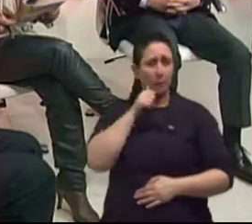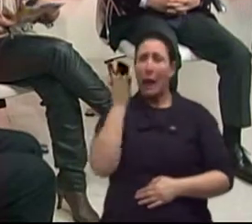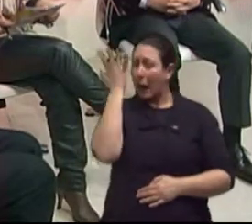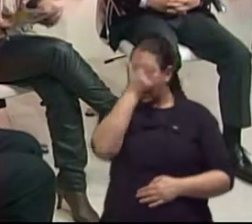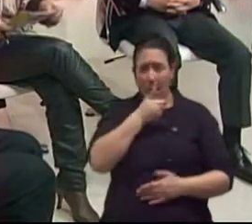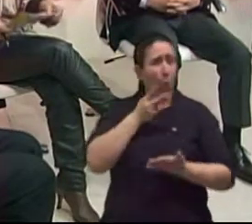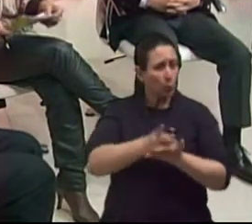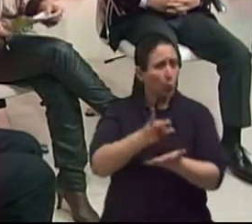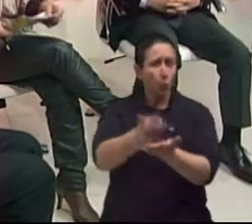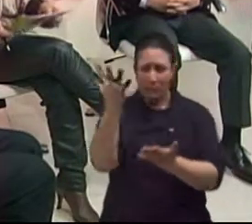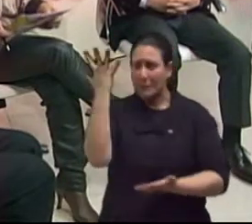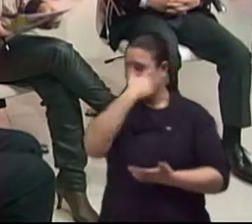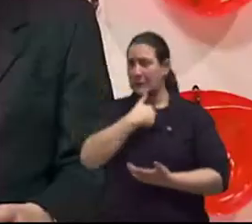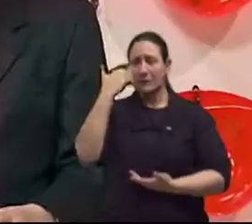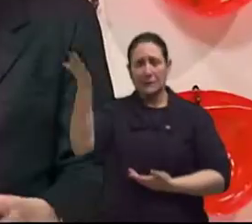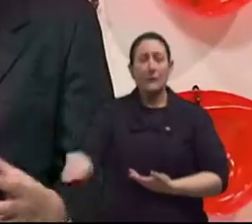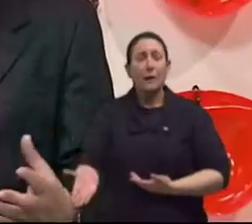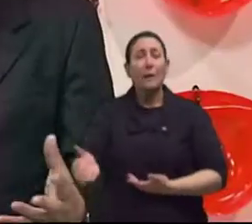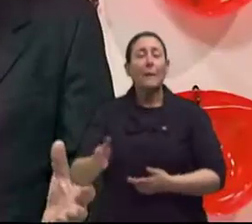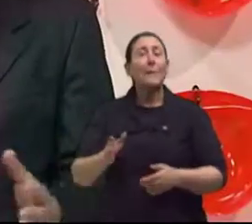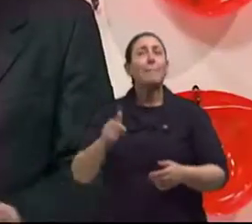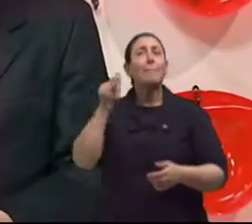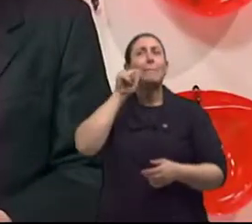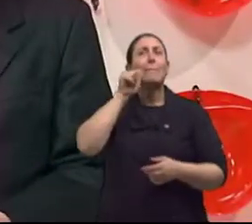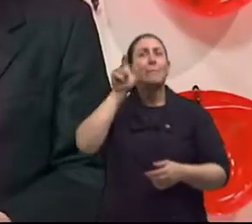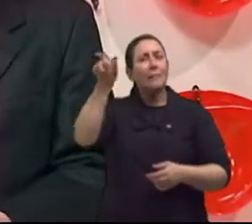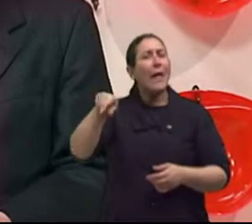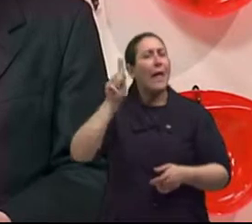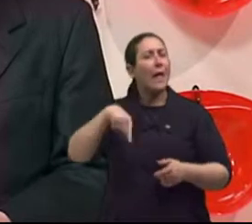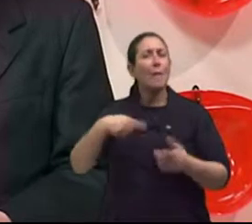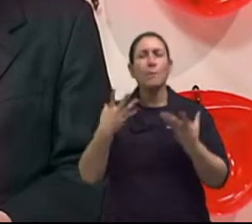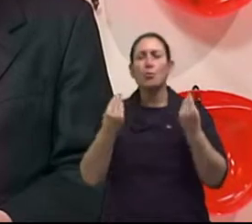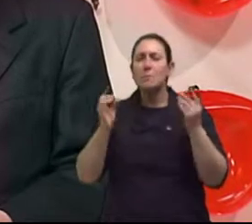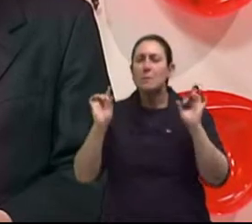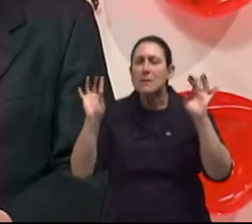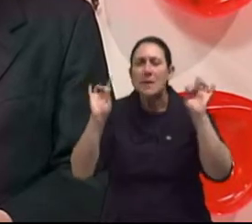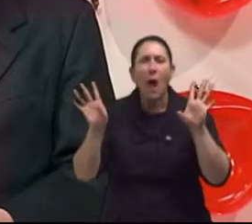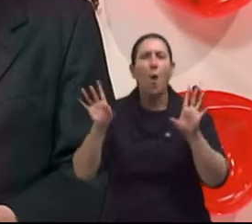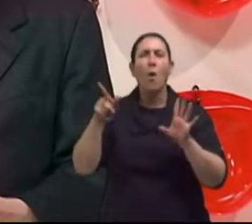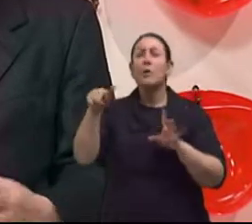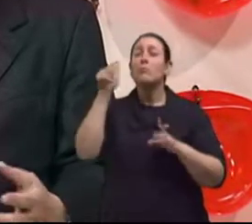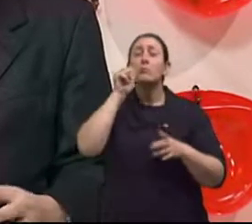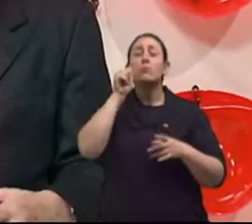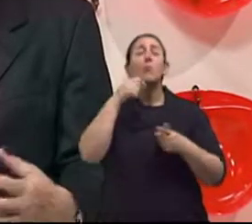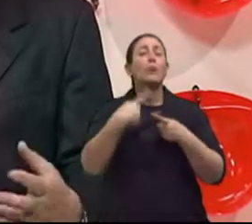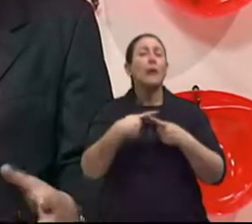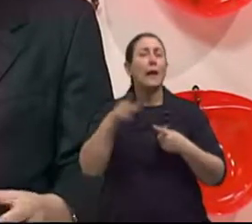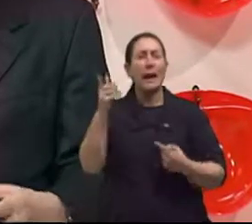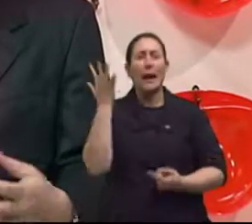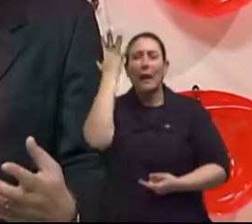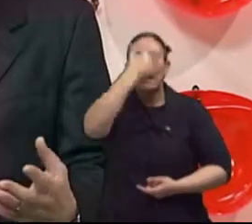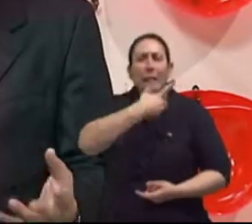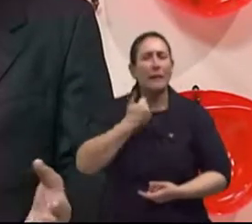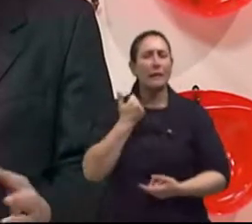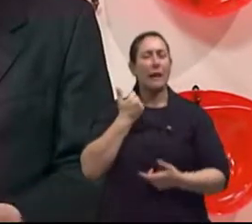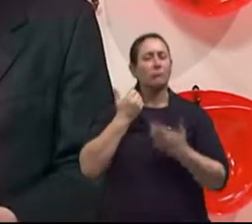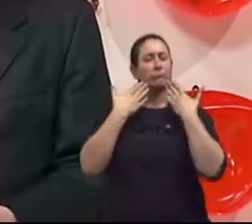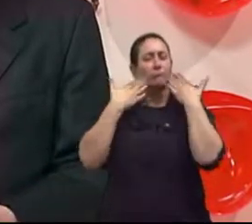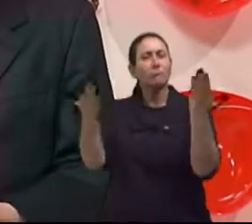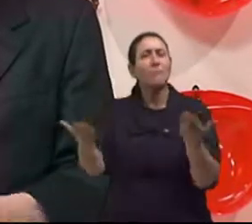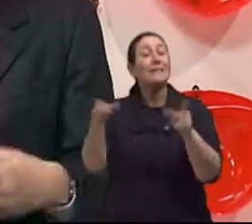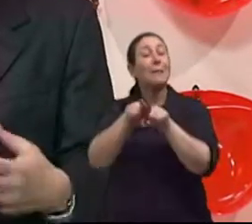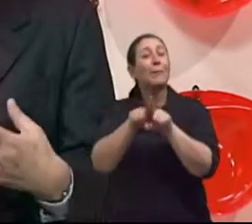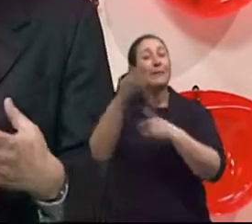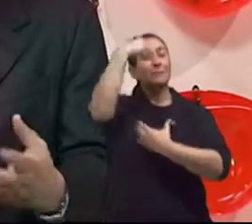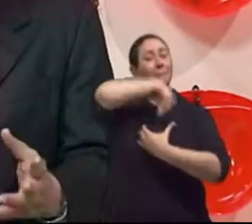hoje também, né? Então, é uma mulher muito especial, muito especial mesmo, que ela é linda por fora, por dentro